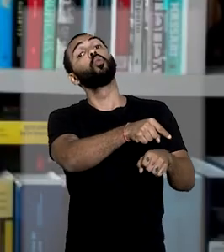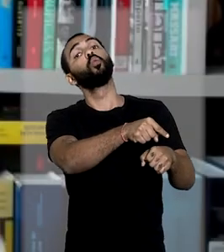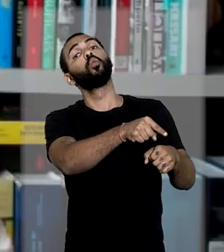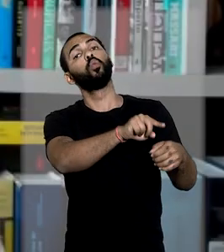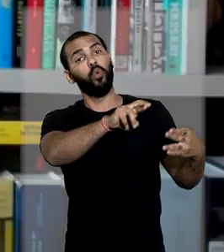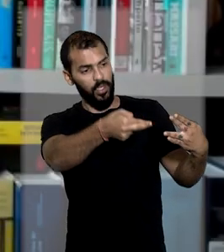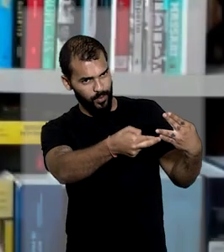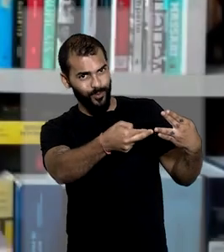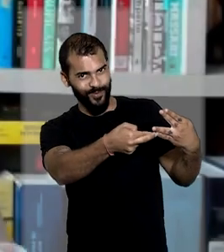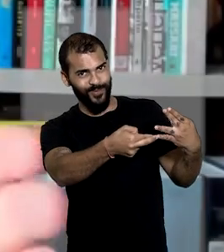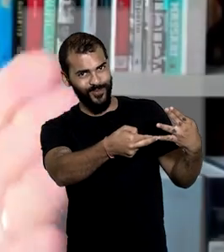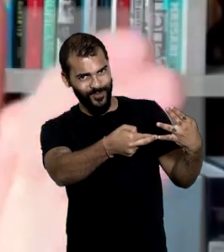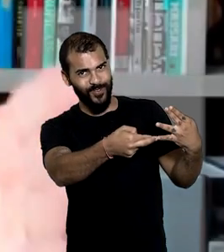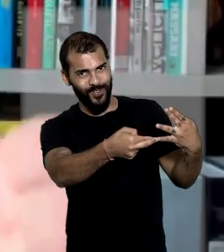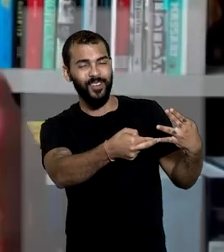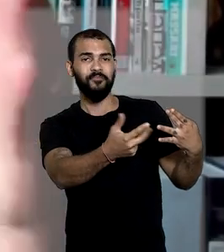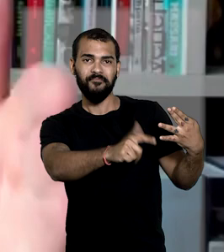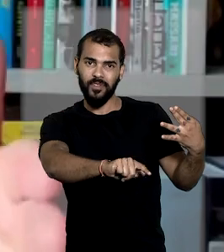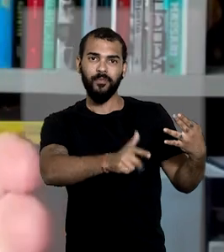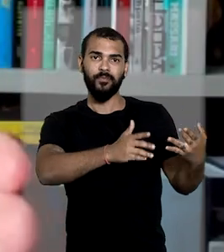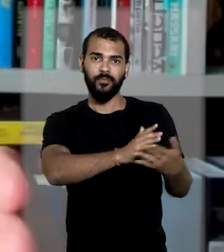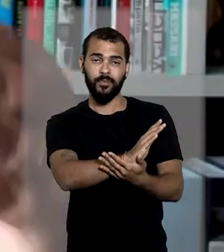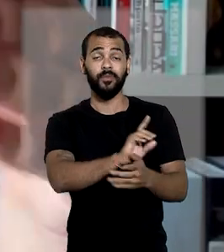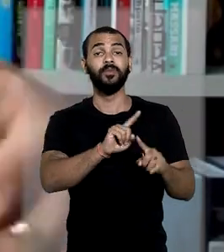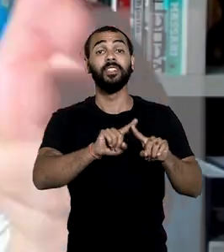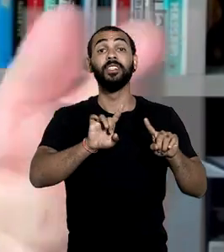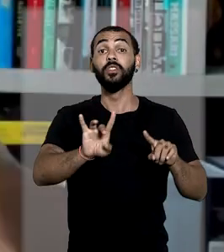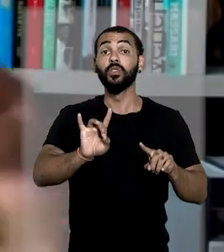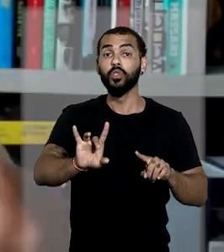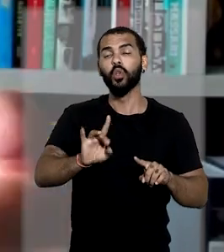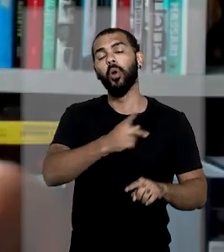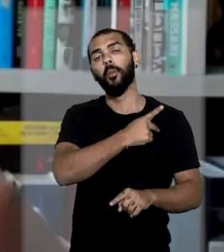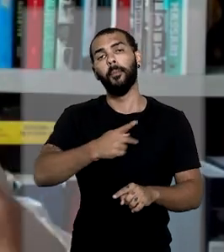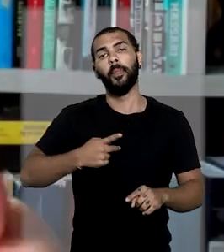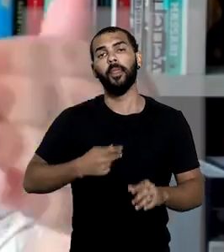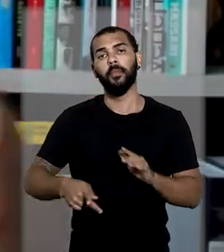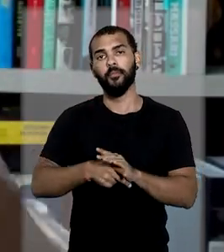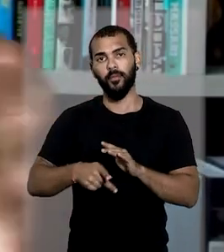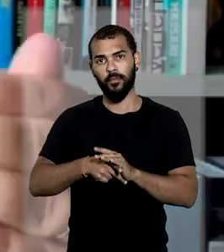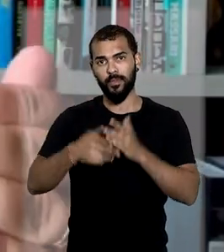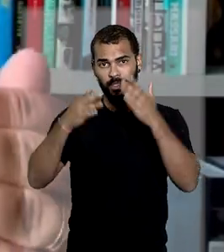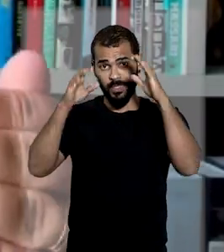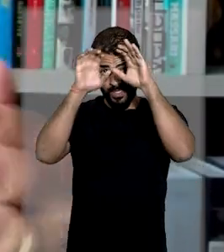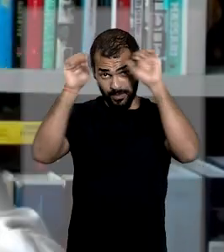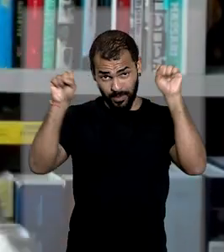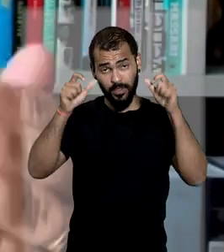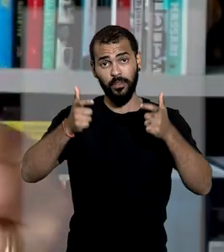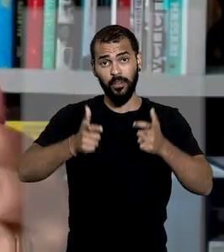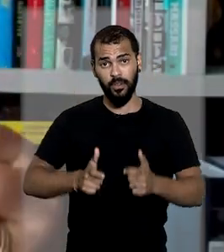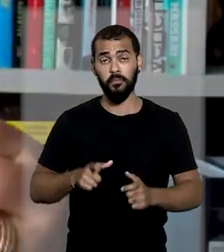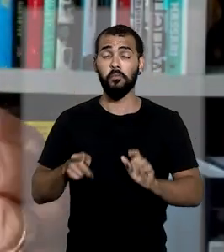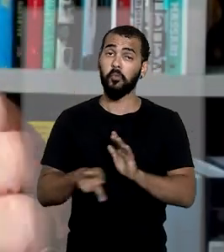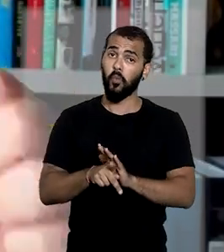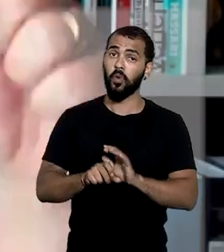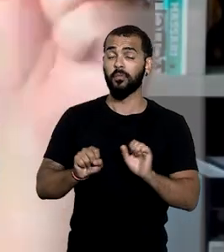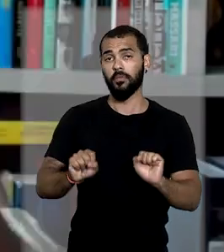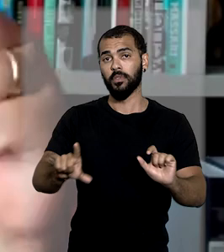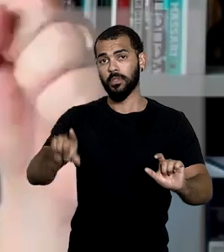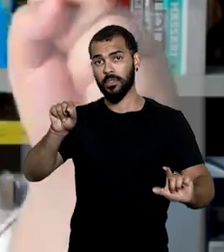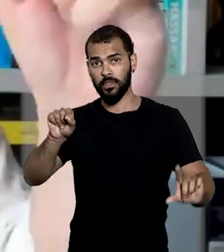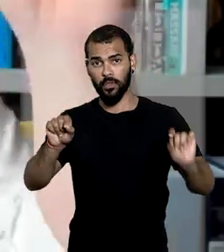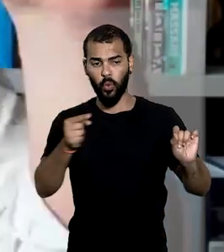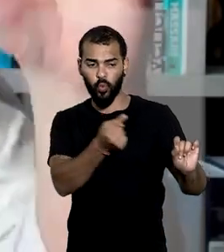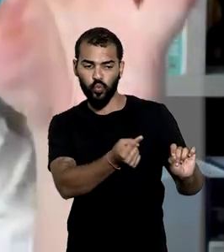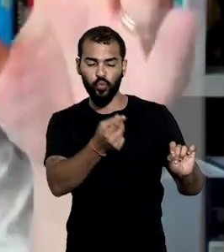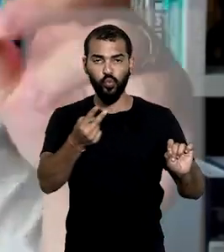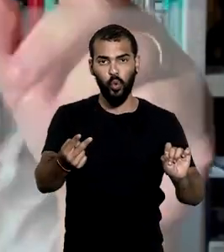Não é só o presidente do tribunal local que seleciona dois, um ou dois. O do tribunal local pode selecionar um ou dois, esses um ou